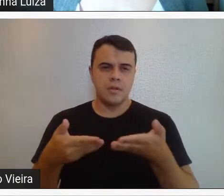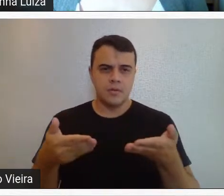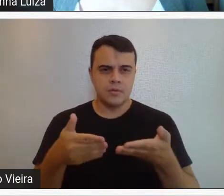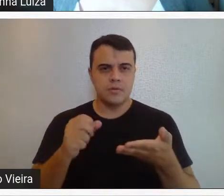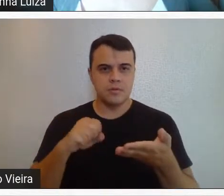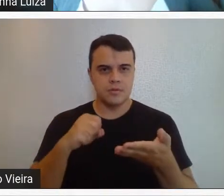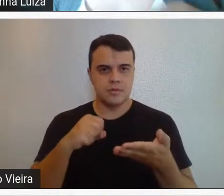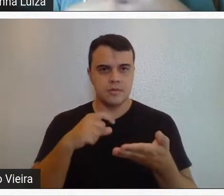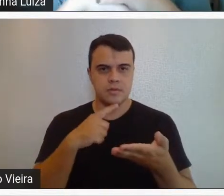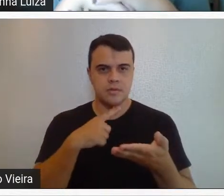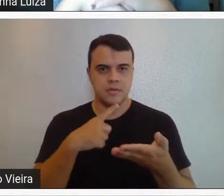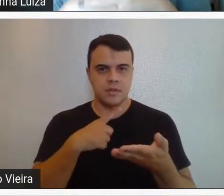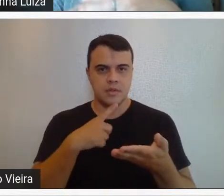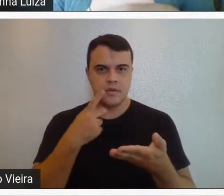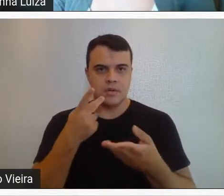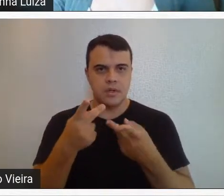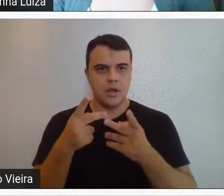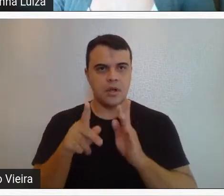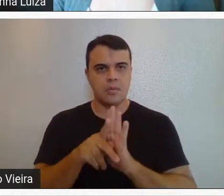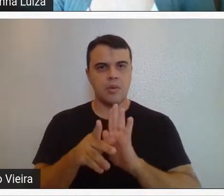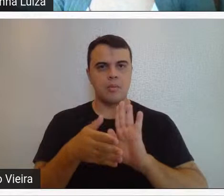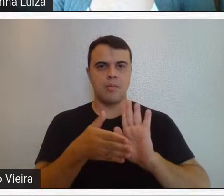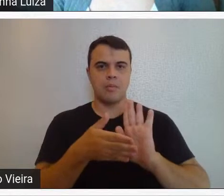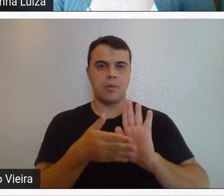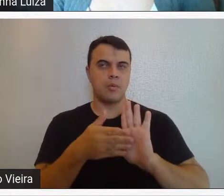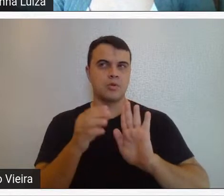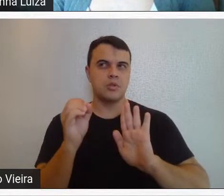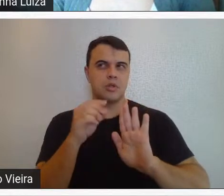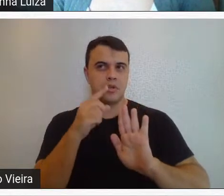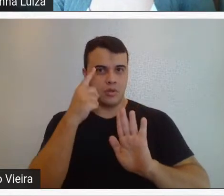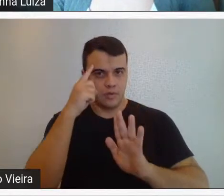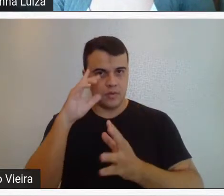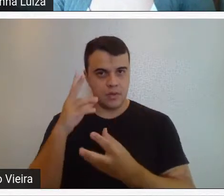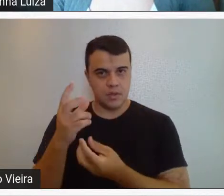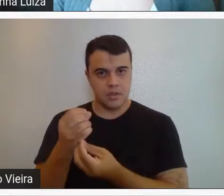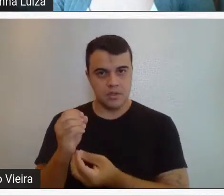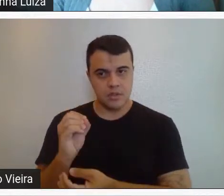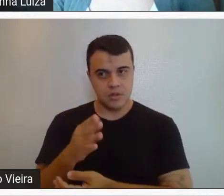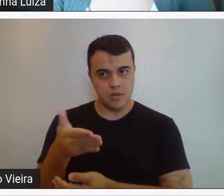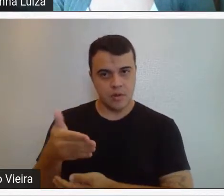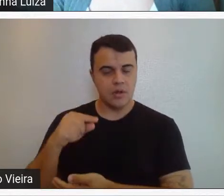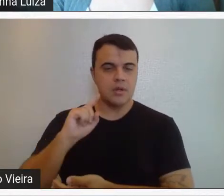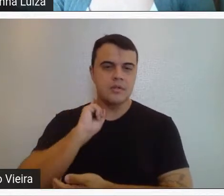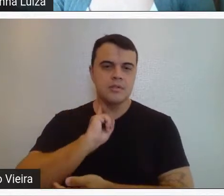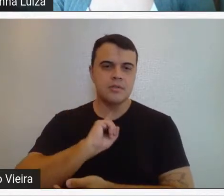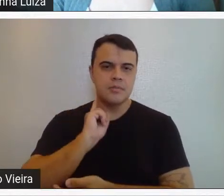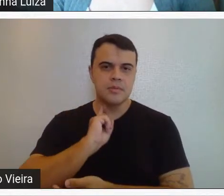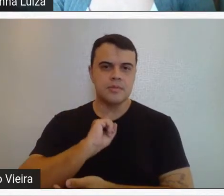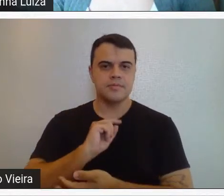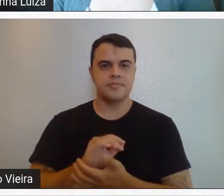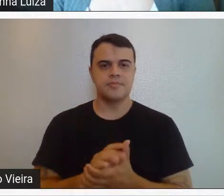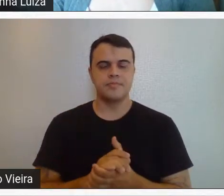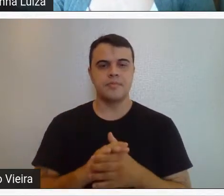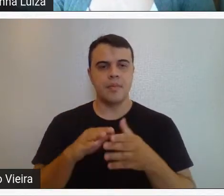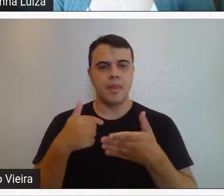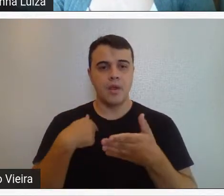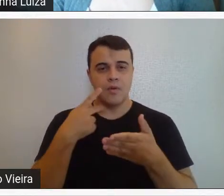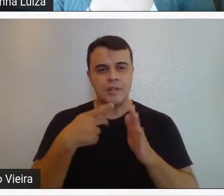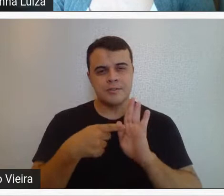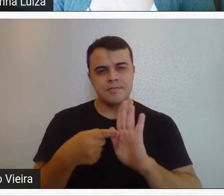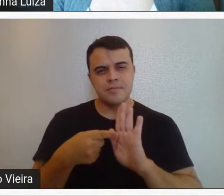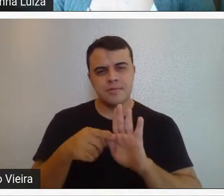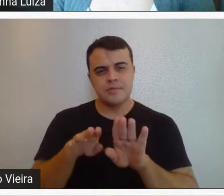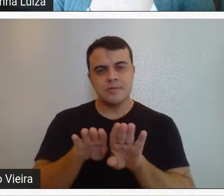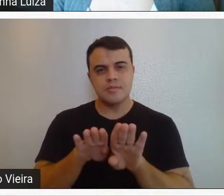nas propostas inovadoras dos artistas contemporâneos daqui de Minas. E eu queria chamar a atenção